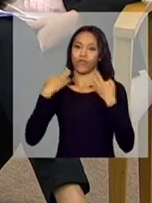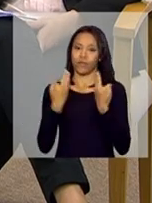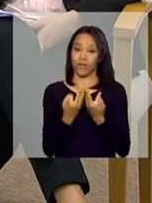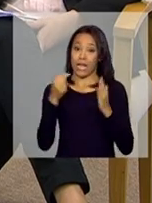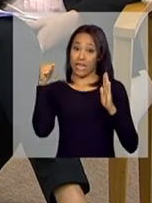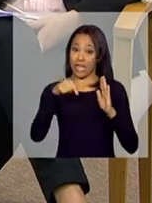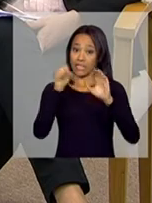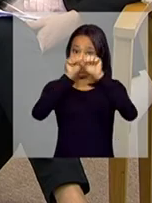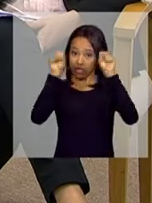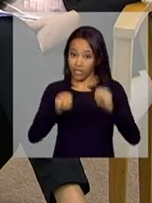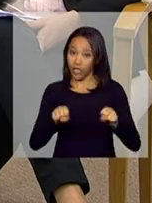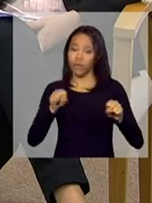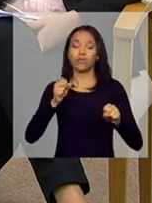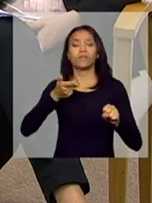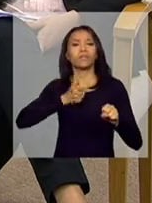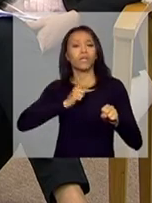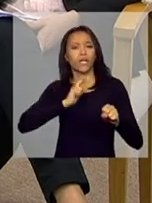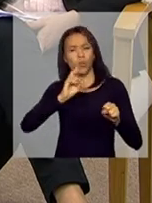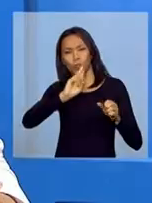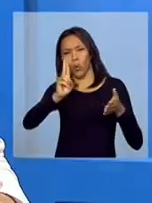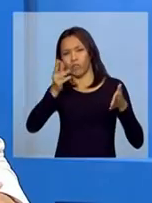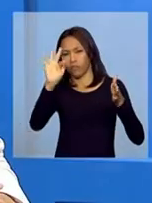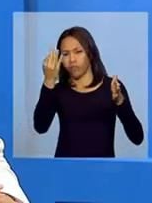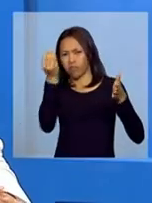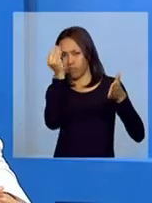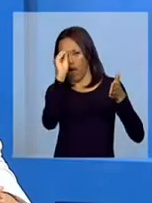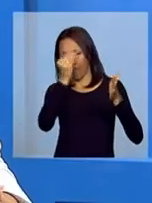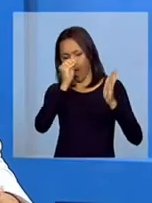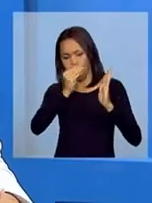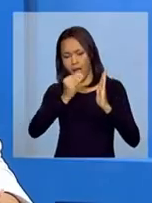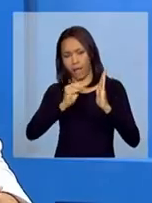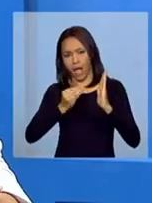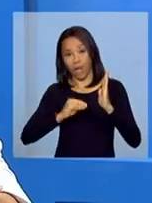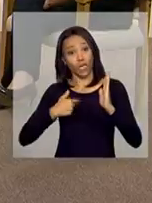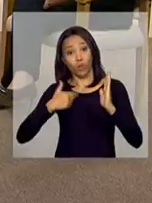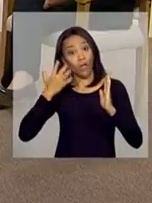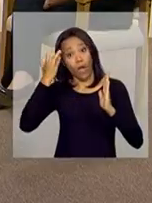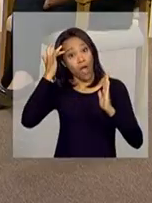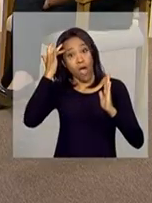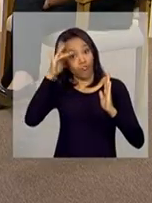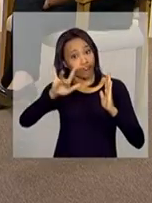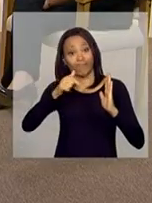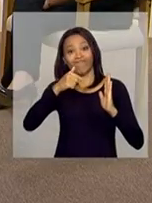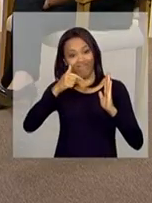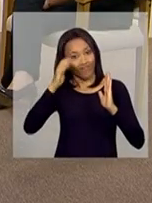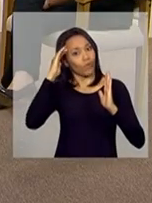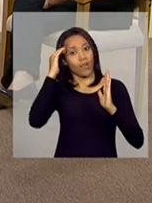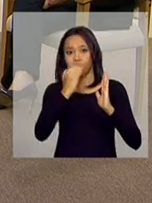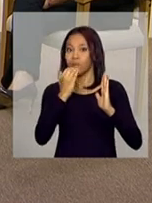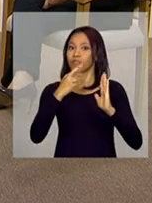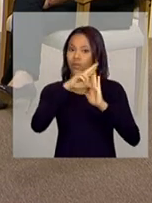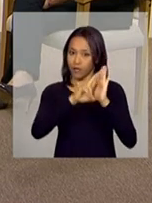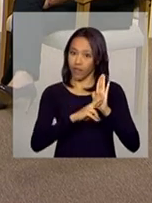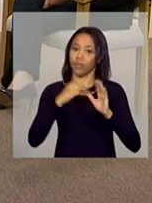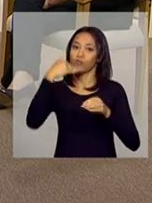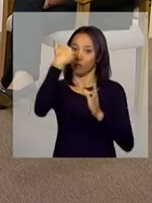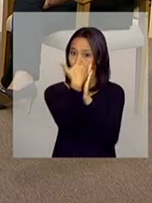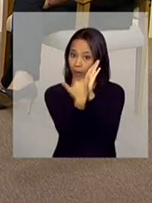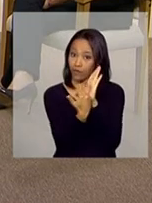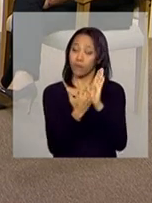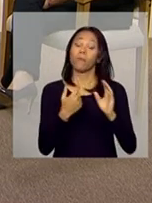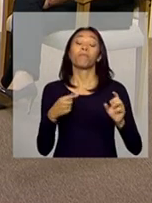sistema, a gente disponibiliza a lista de famílias que estão em descumprimento de condicionalidades. A gente disponibiliza essa lista também